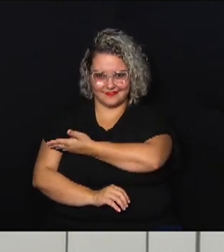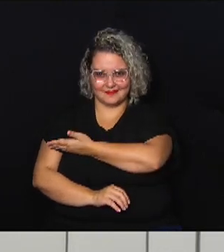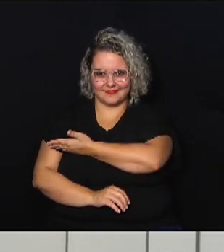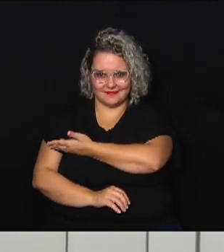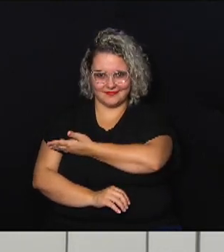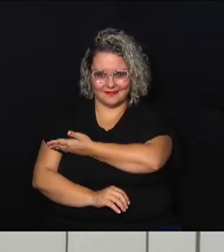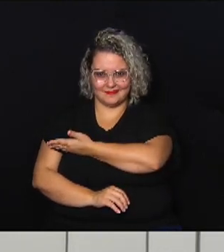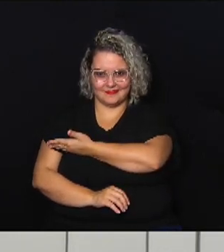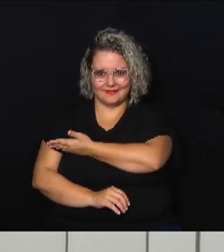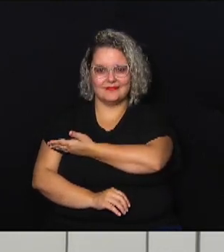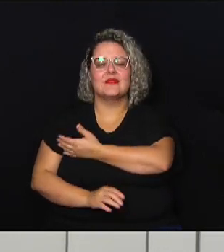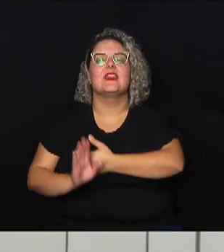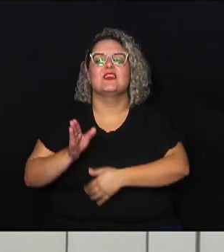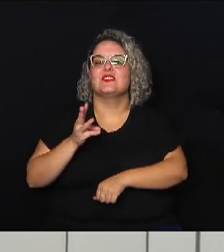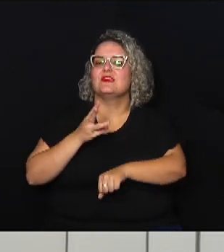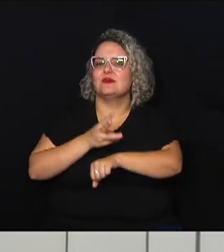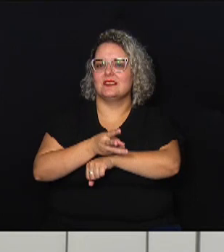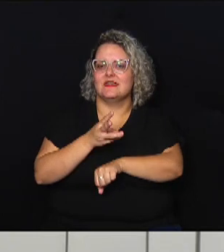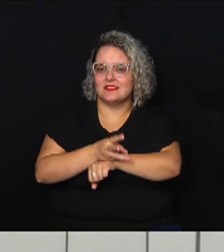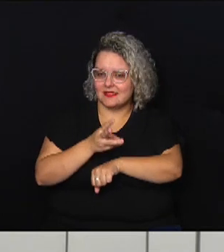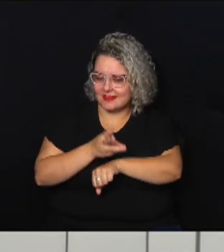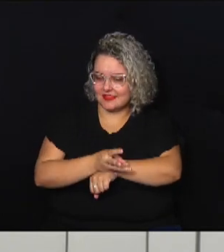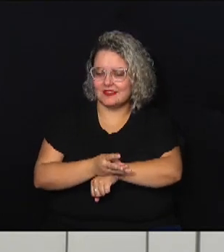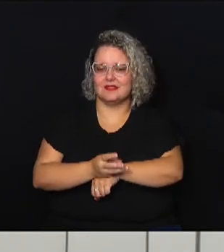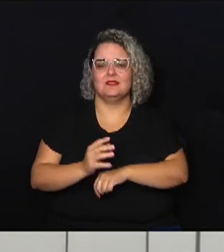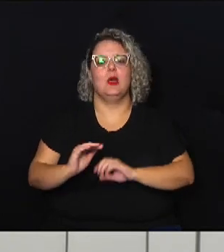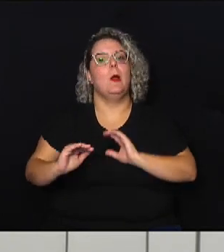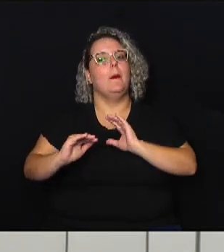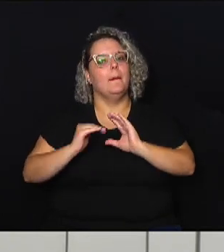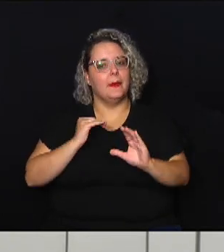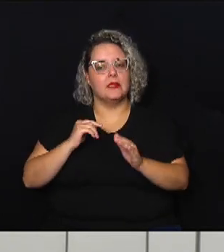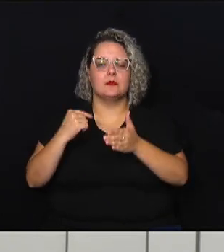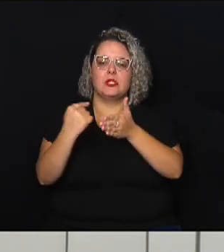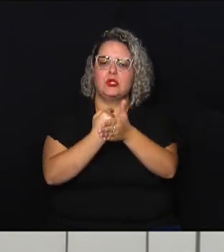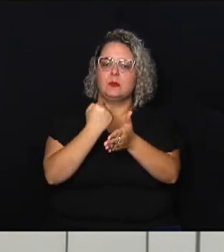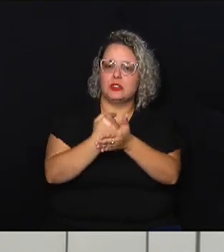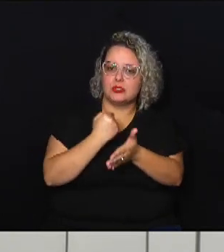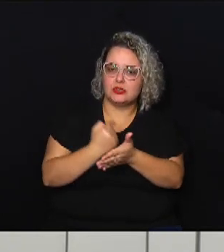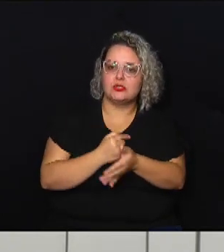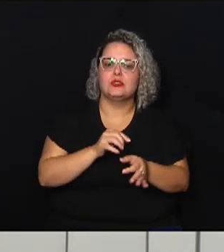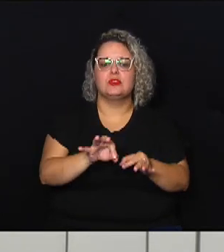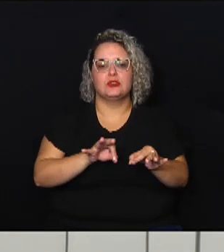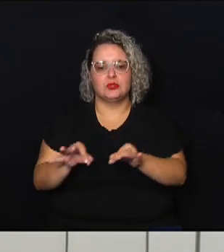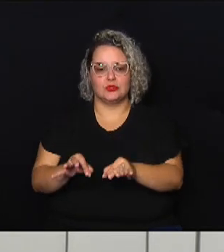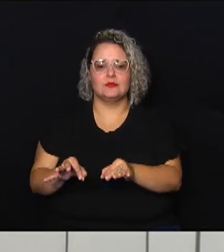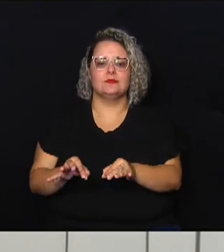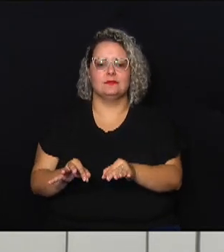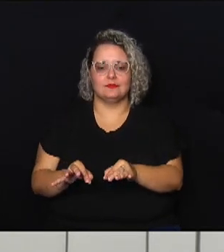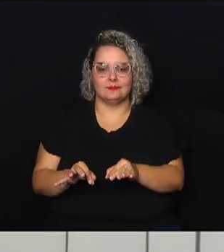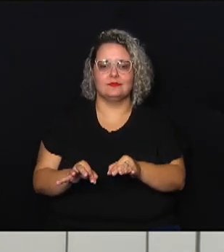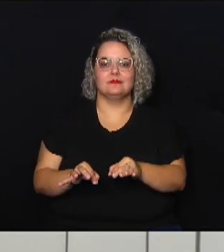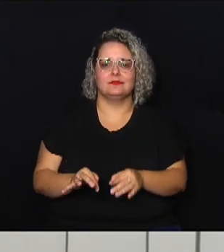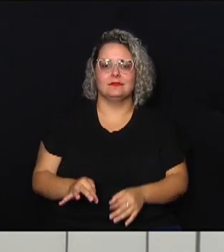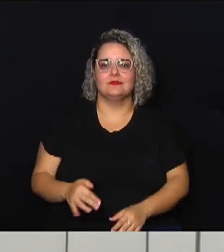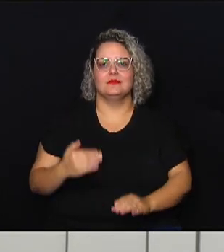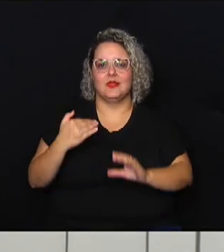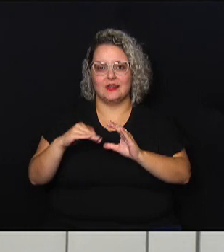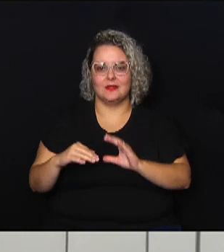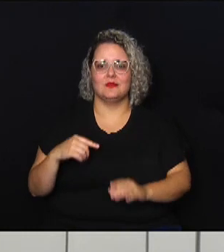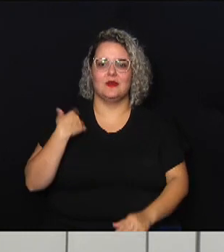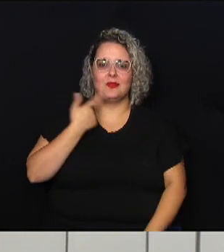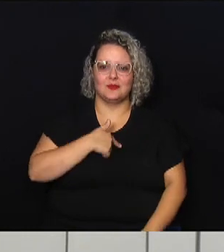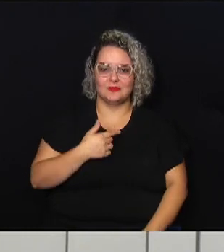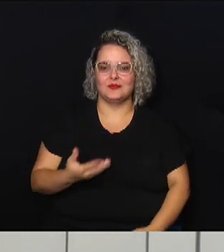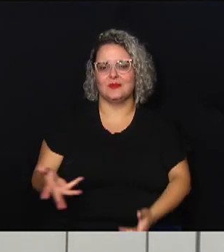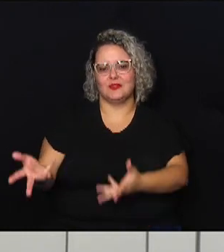você já entra no WhatsApp da TV Câmara Campinas, manda as perguntas para a nossa produção, que a gente aqui encaminha aos nossos